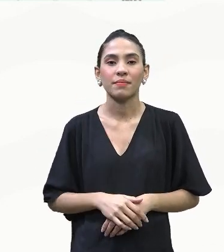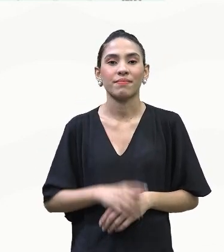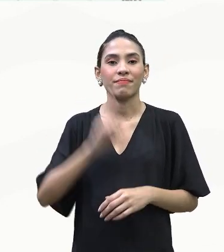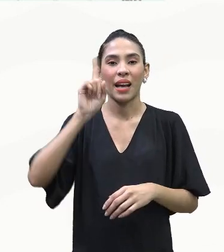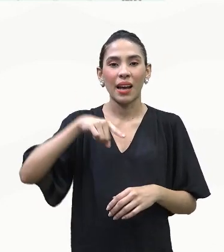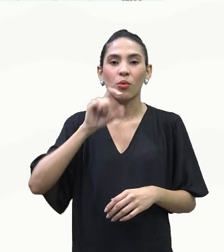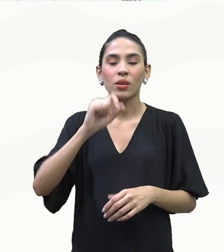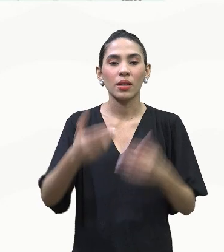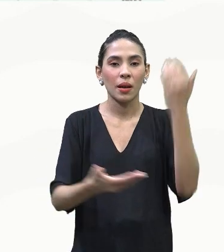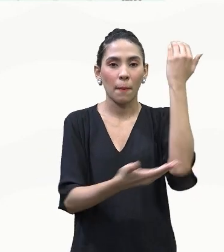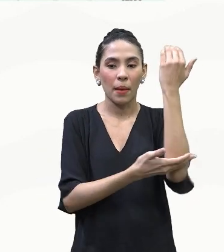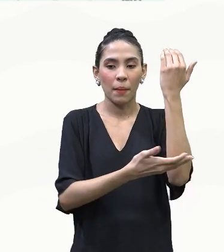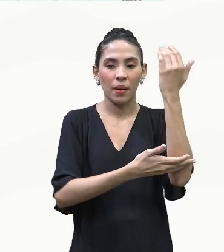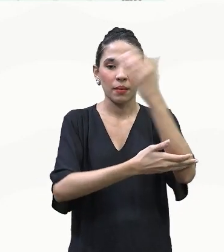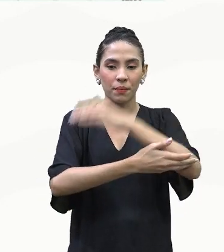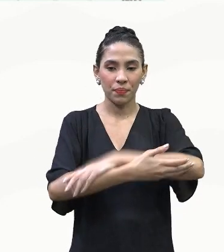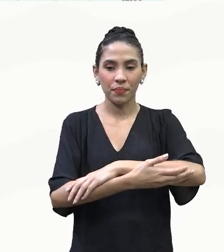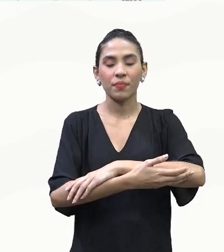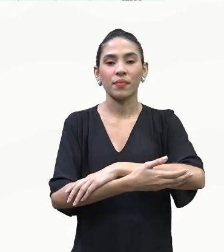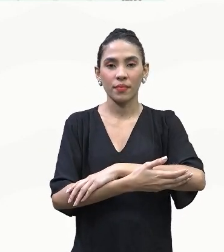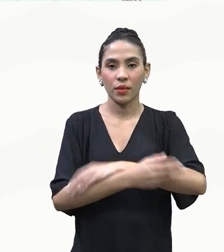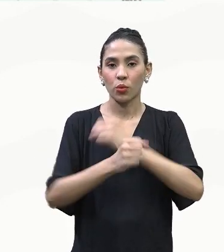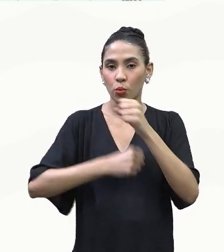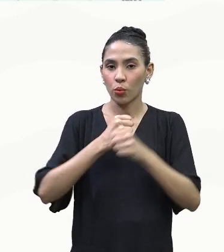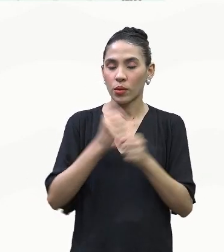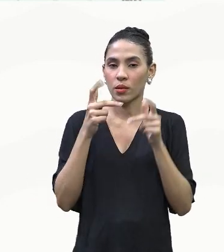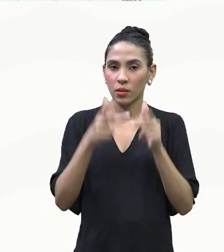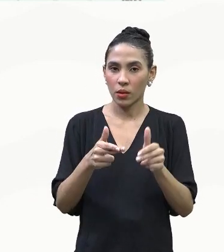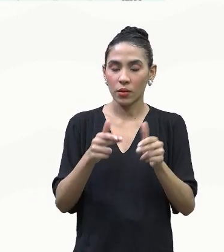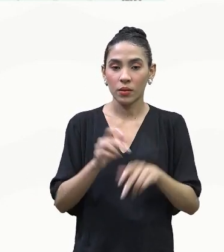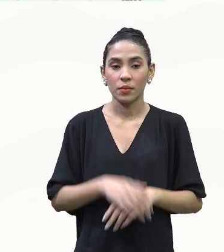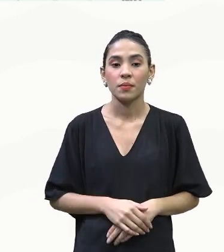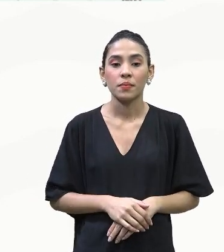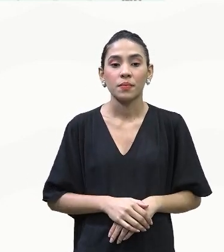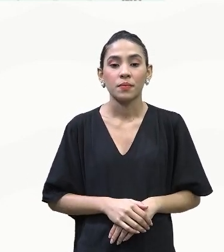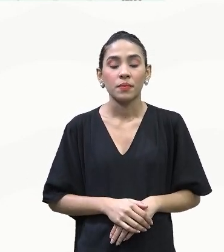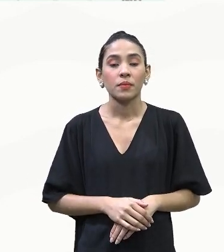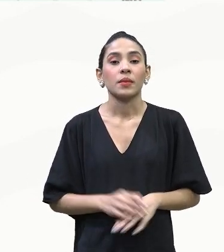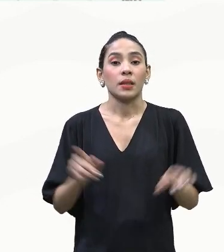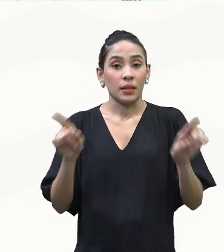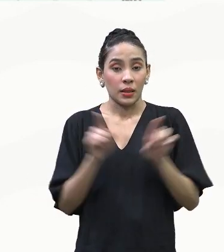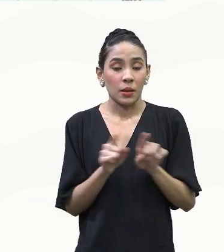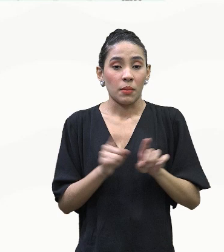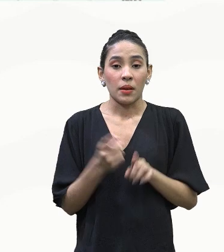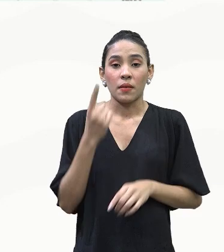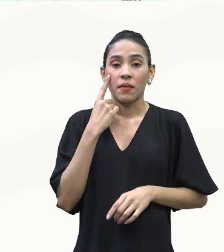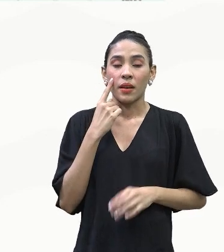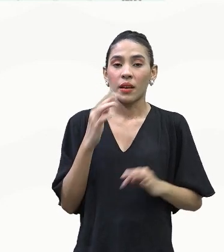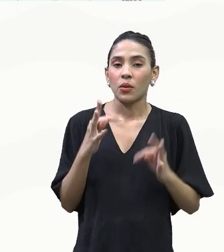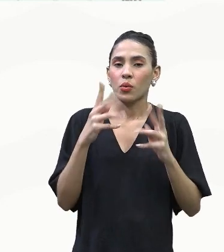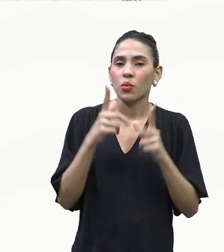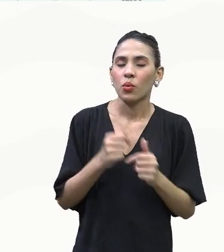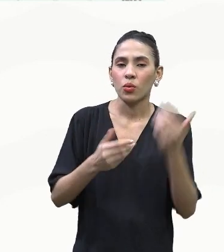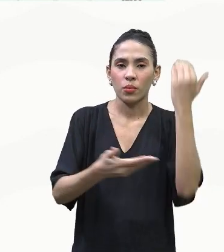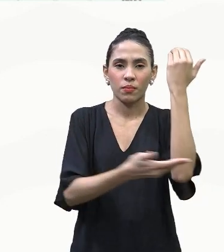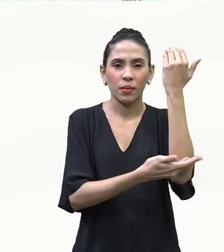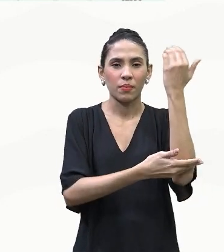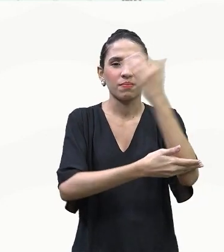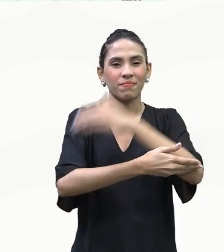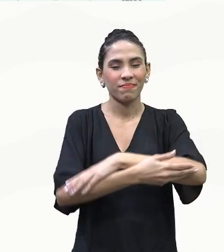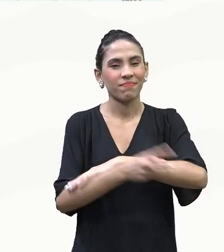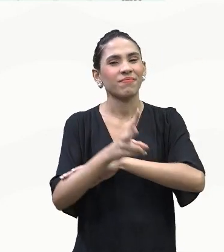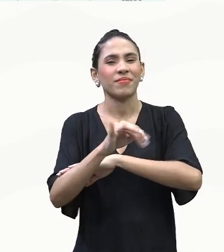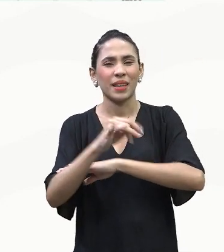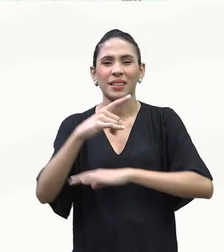desmatamento até também o mesmo ano. E aí, professor Ananias, a gente vai verificar que todo esse desmatamento vai causar